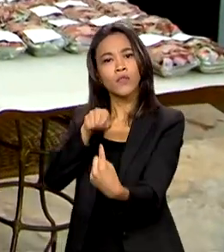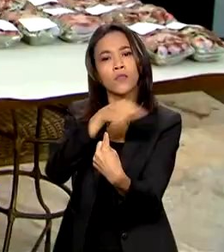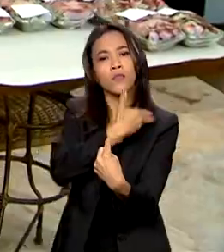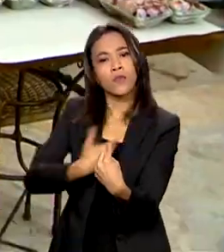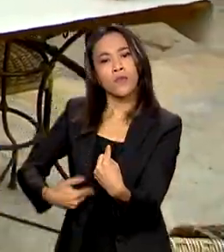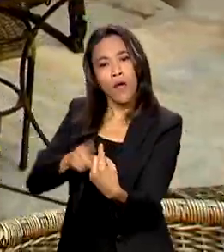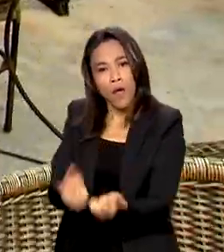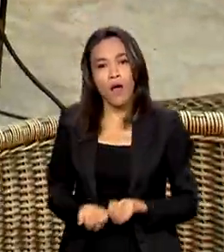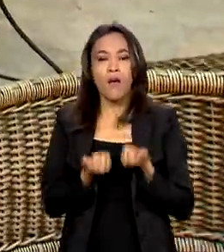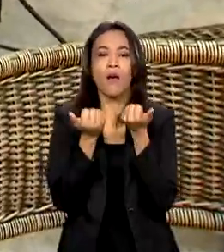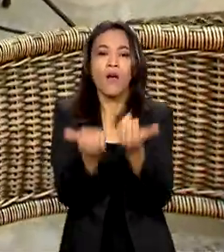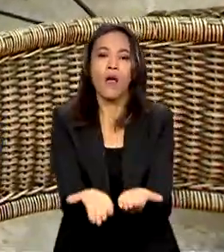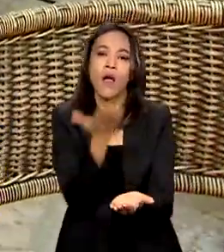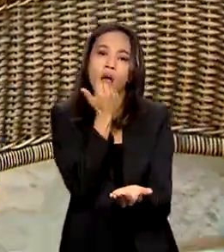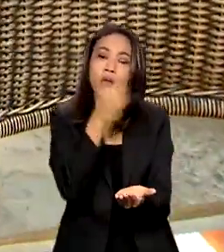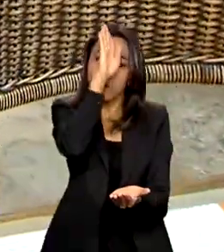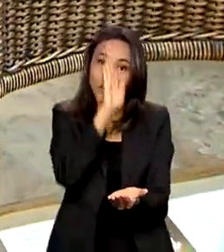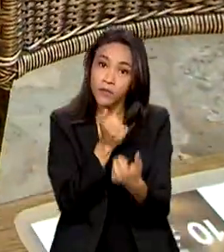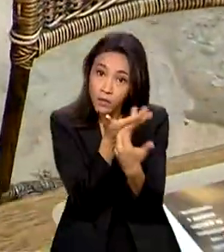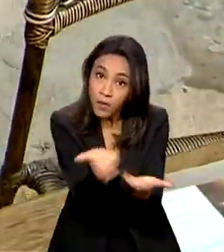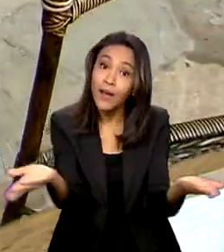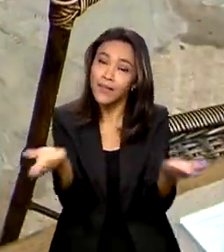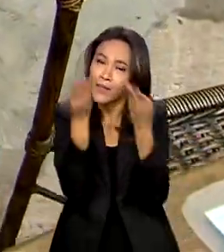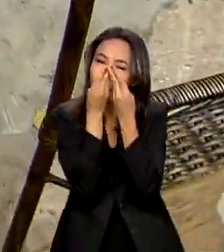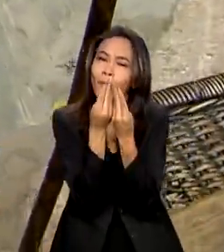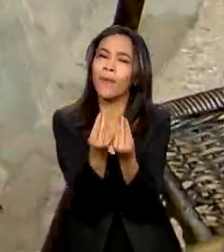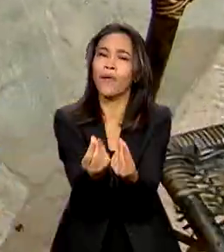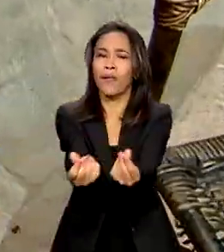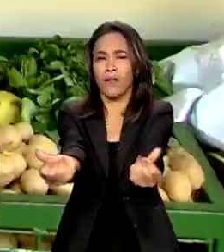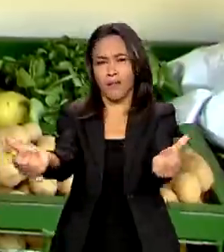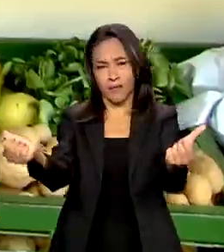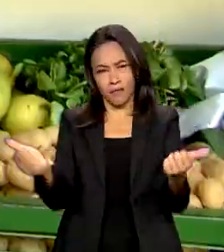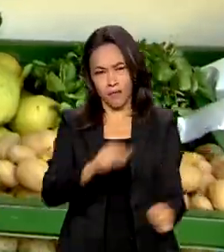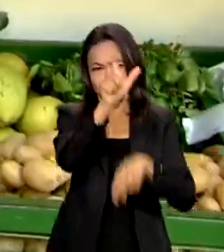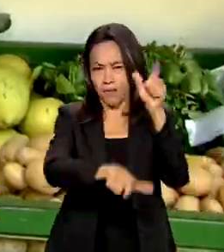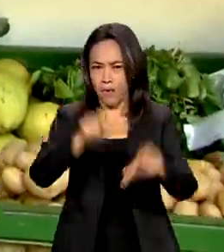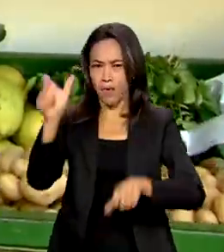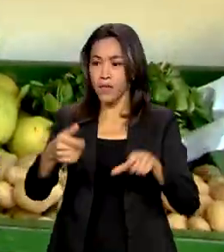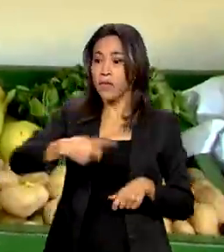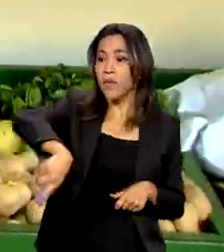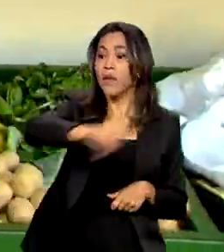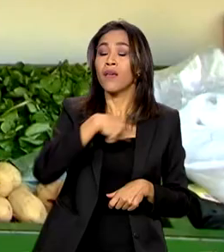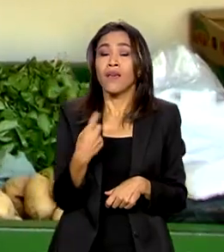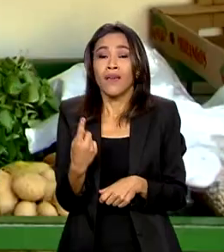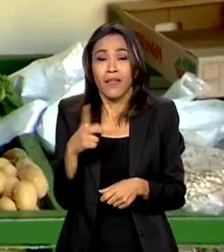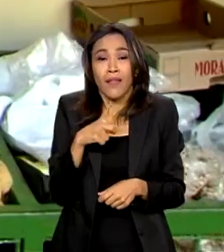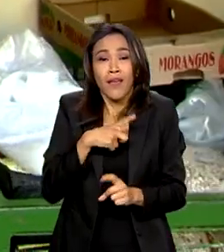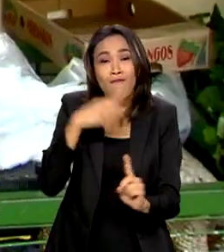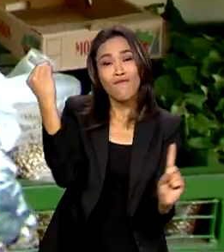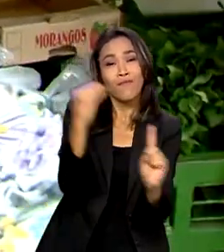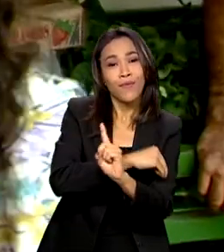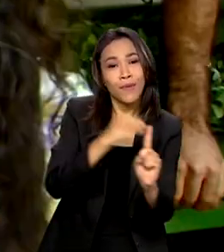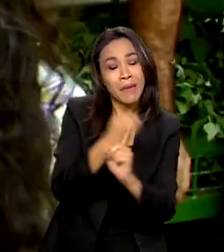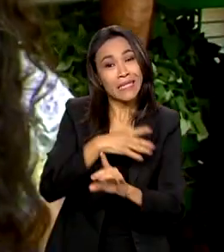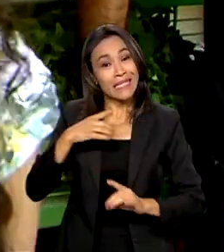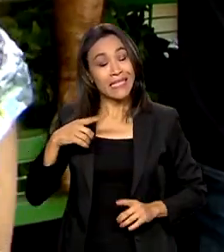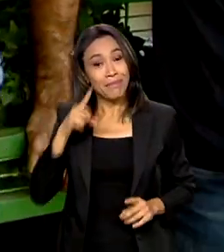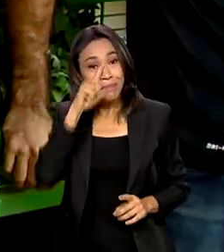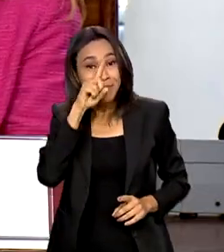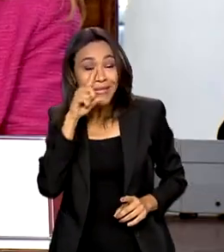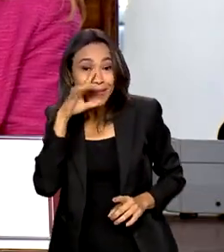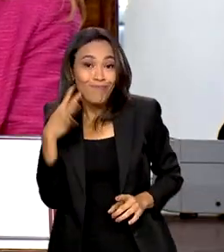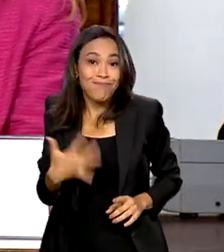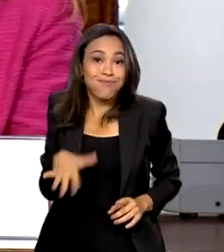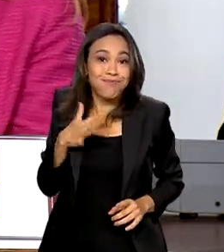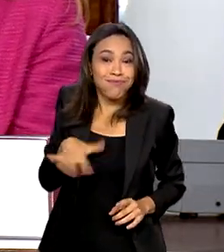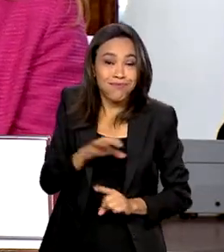fornecer alimentação gratuita e de qualidade à população em situação de vulnerabilidade e risco social.